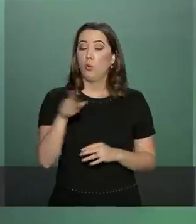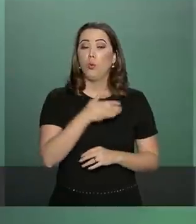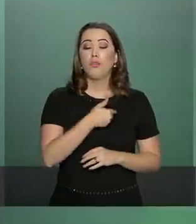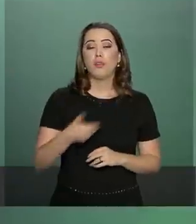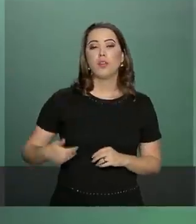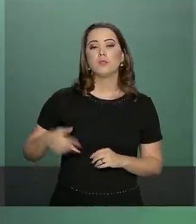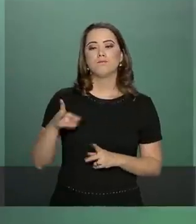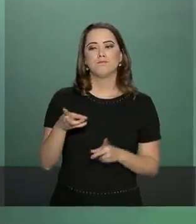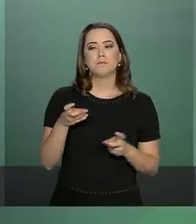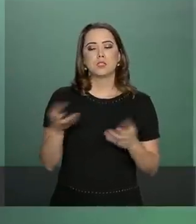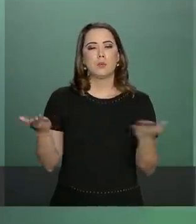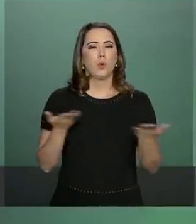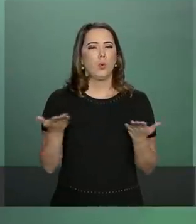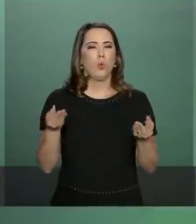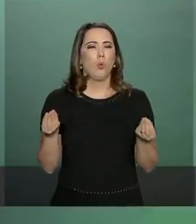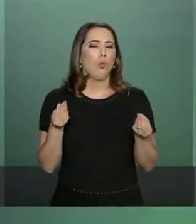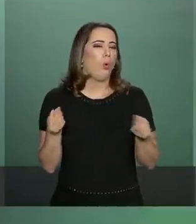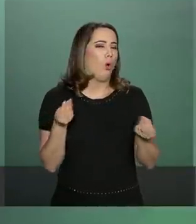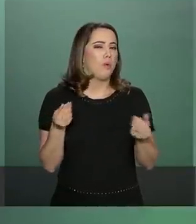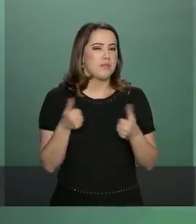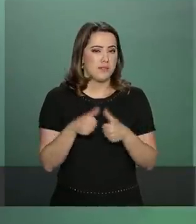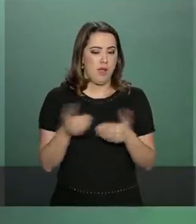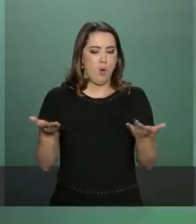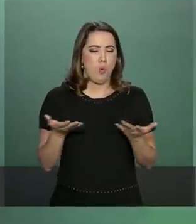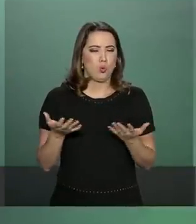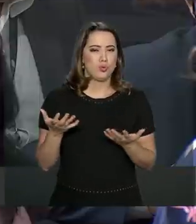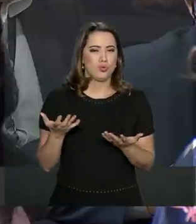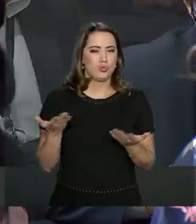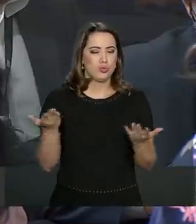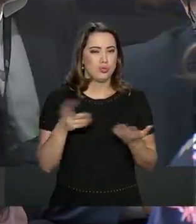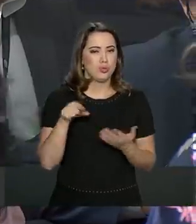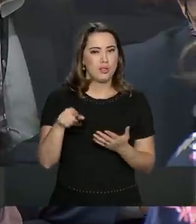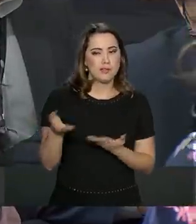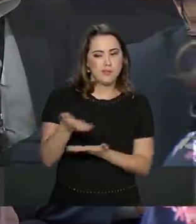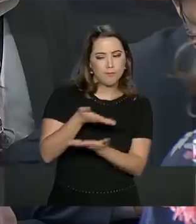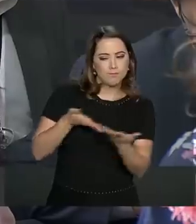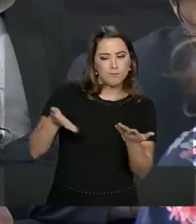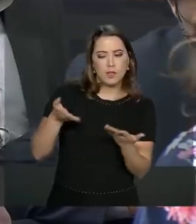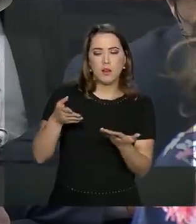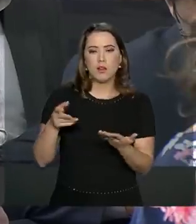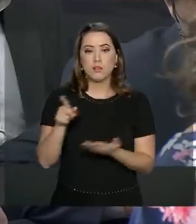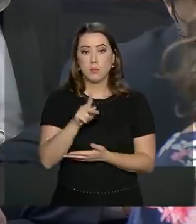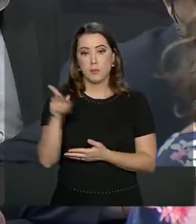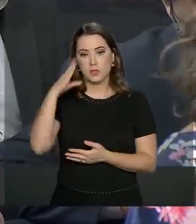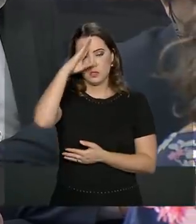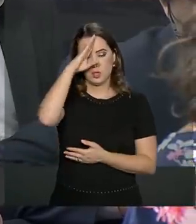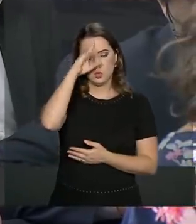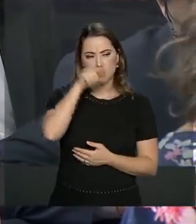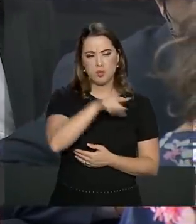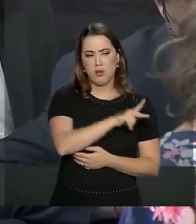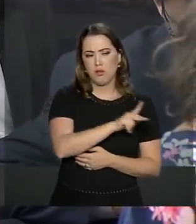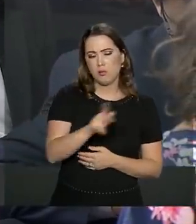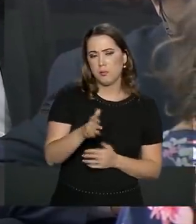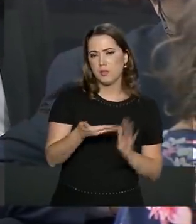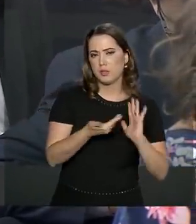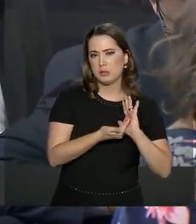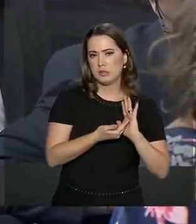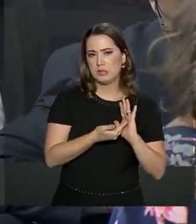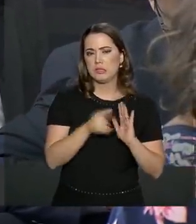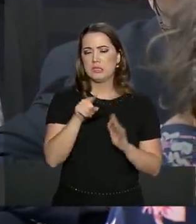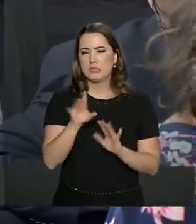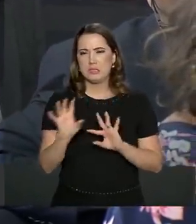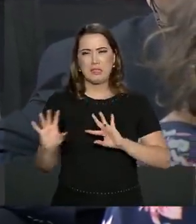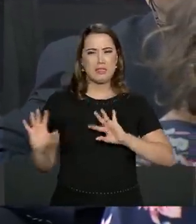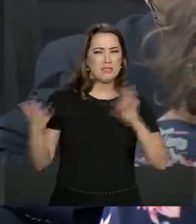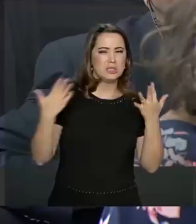o governo faz do clima atual dessa relação Bolsonaro e Maia, se esse clima continuar azedo